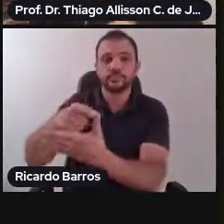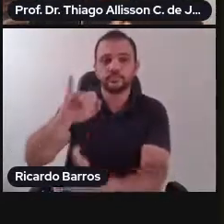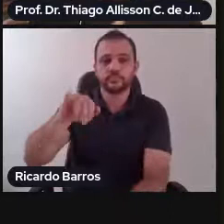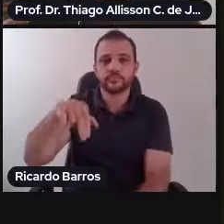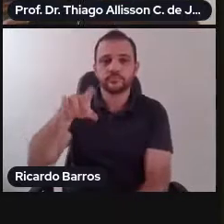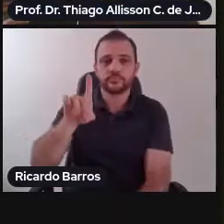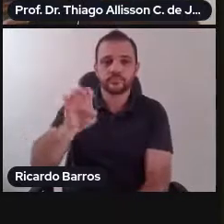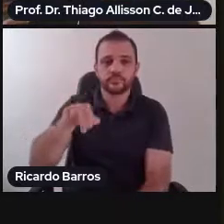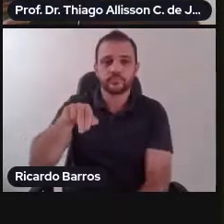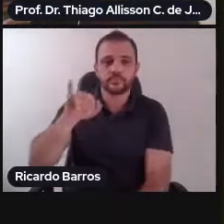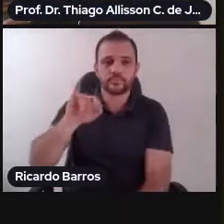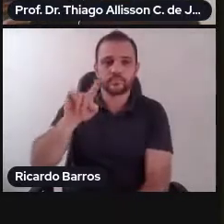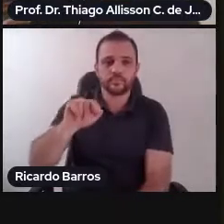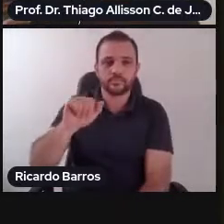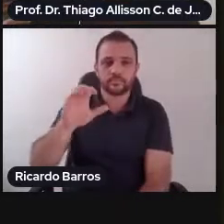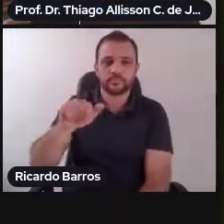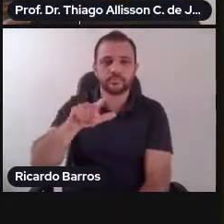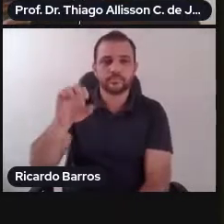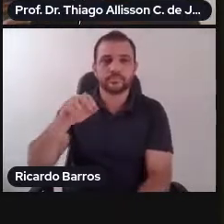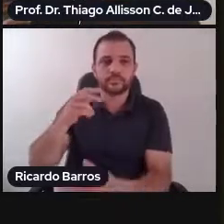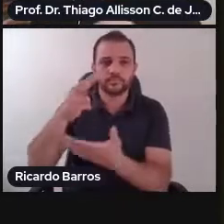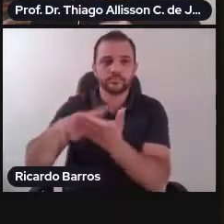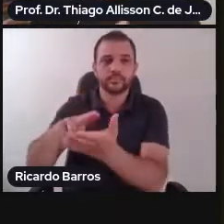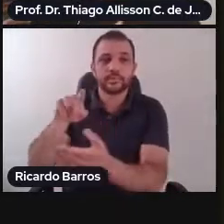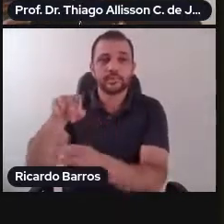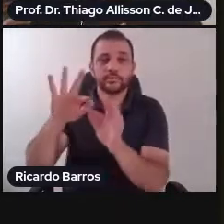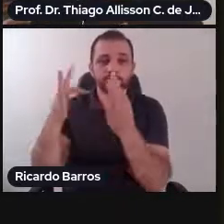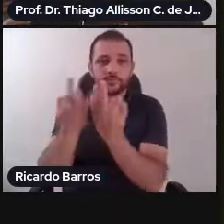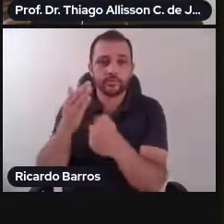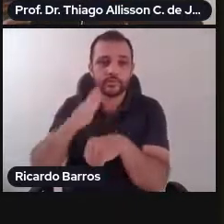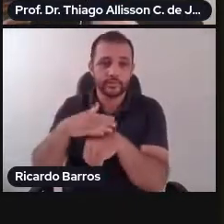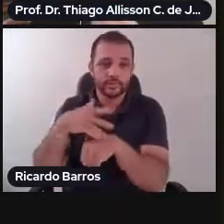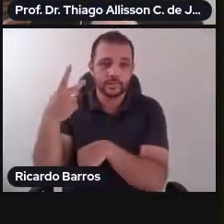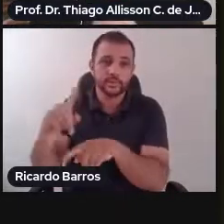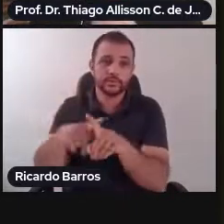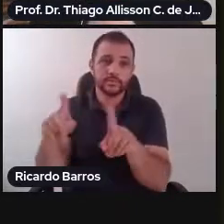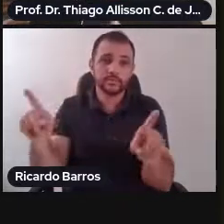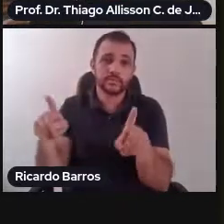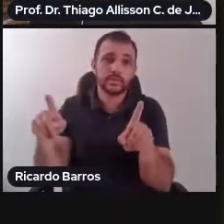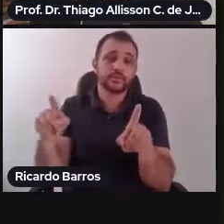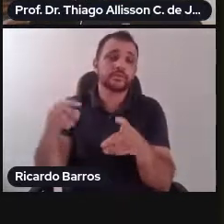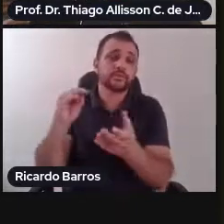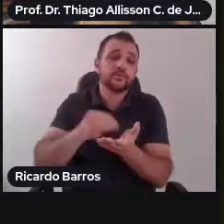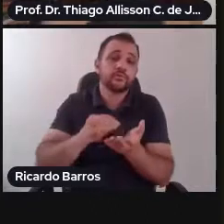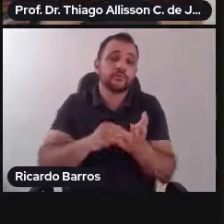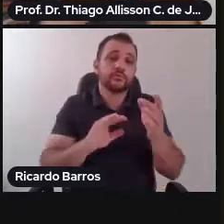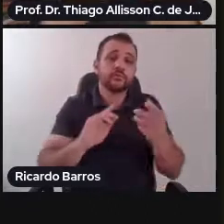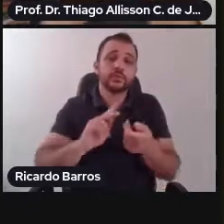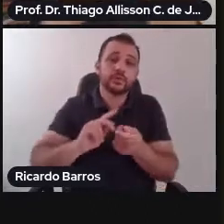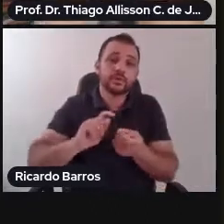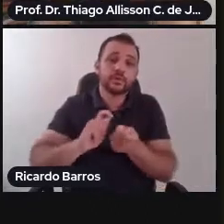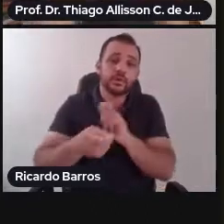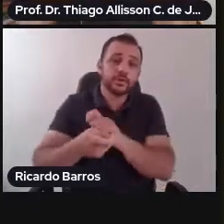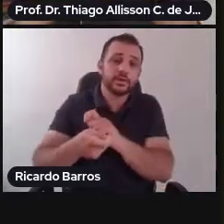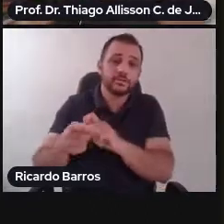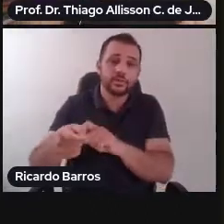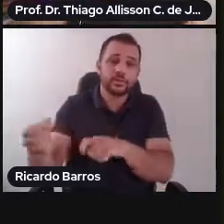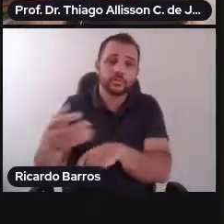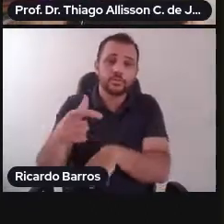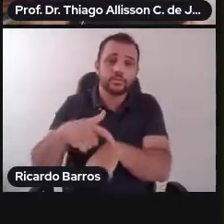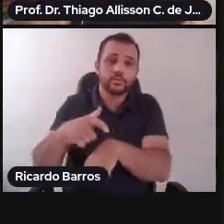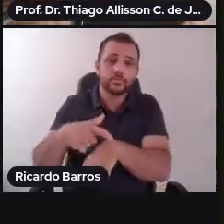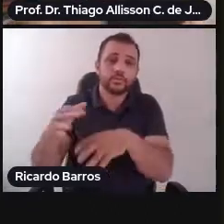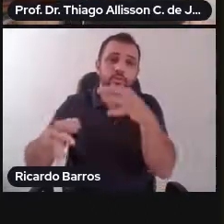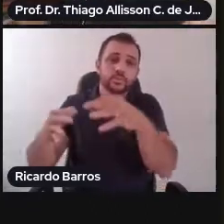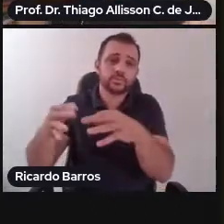acompanhou, né? Porque aqui é apenas uma vírgula ou entre vírgulas. mas o Brasil ao ser condenado se comprometeu com parte da